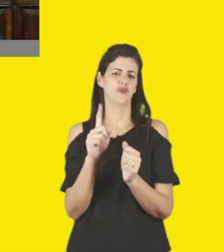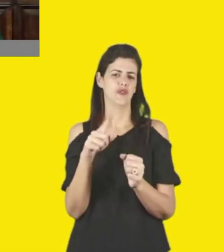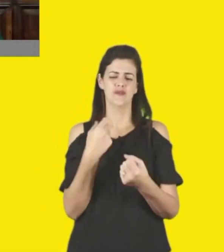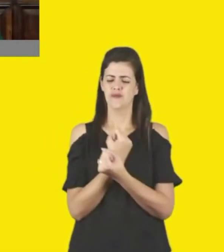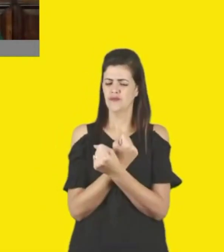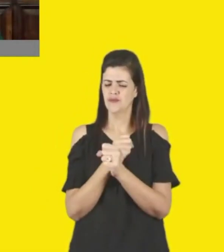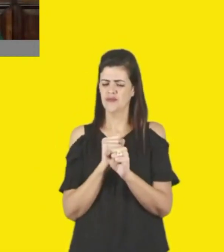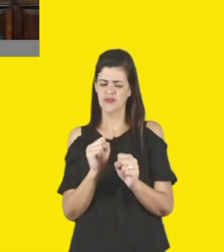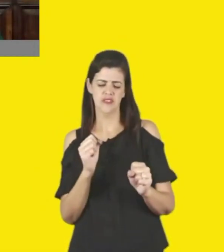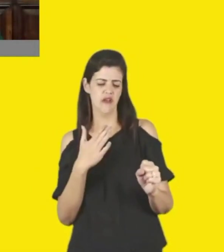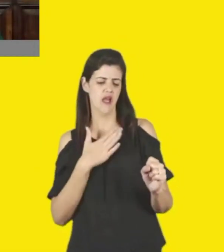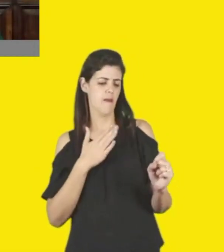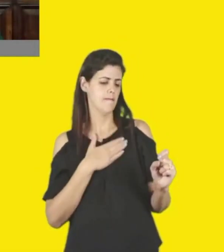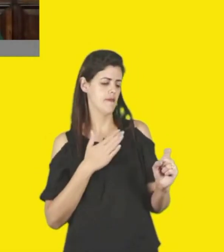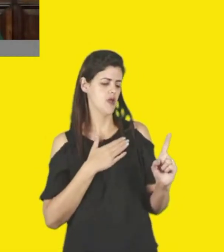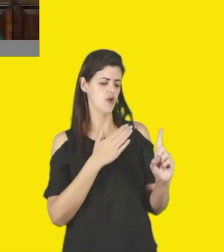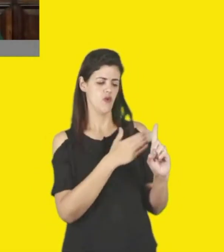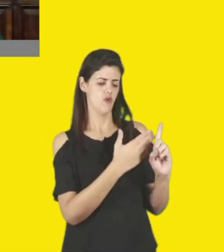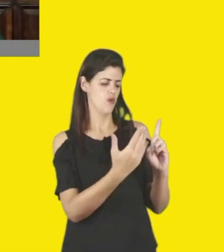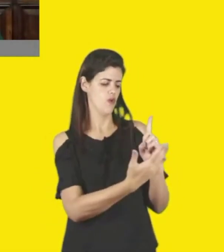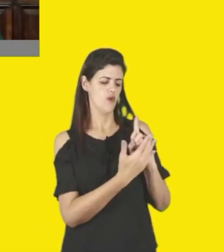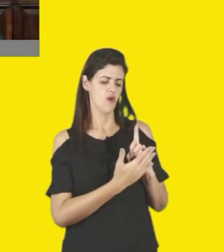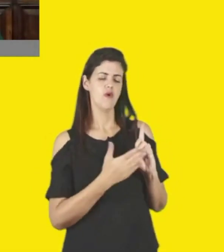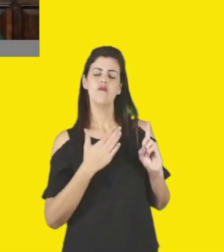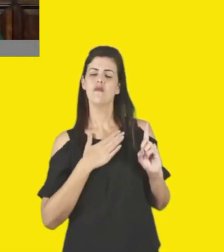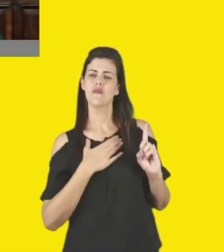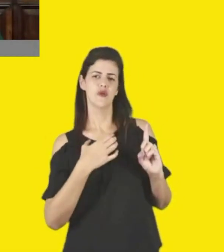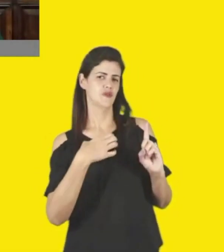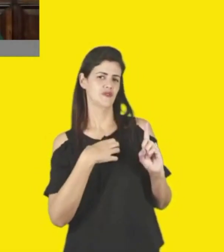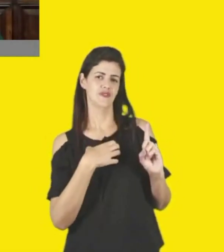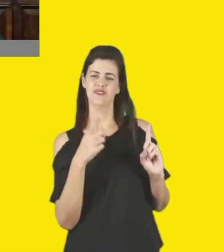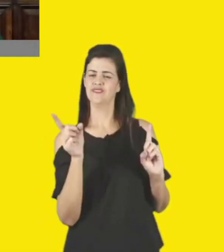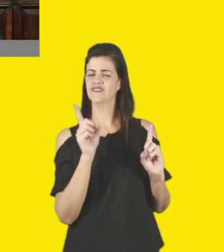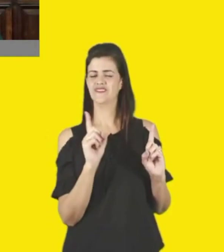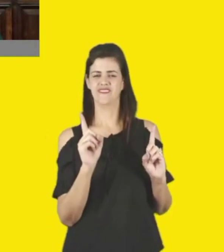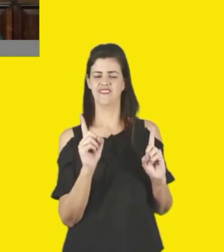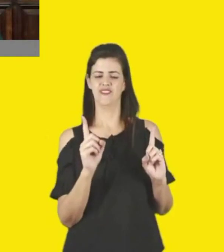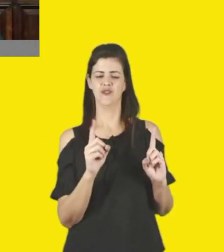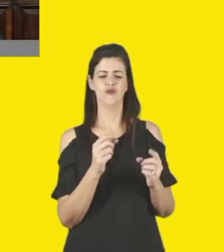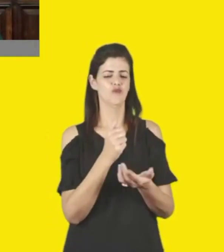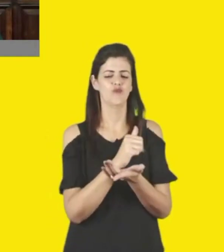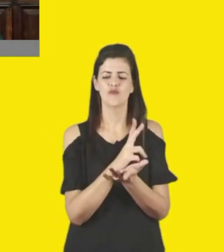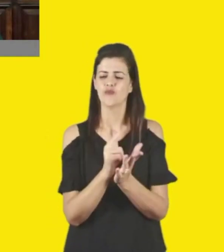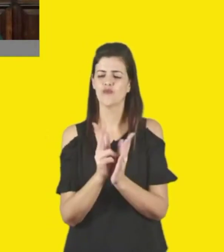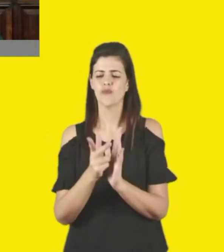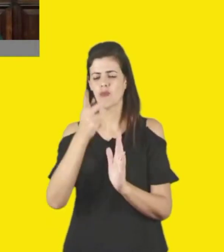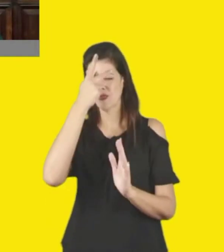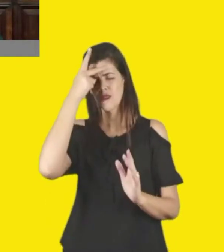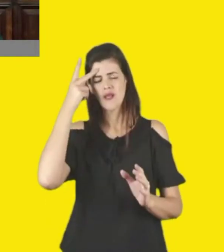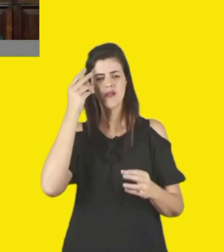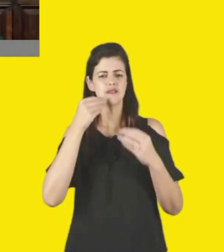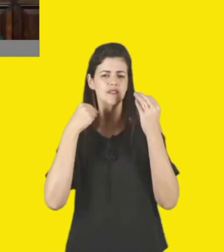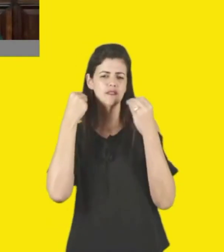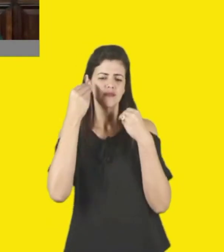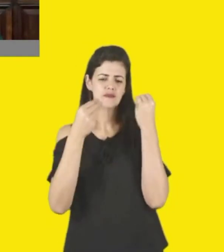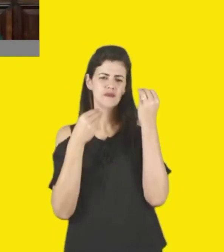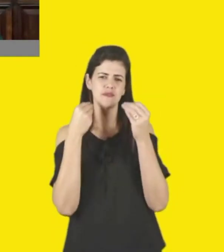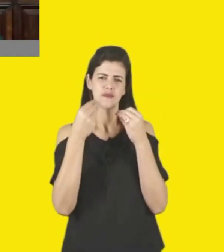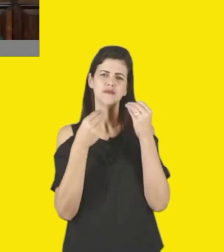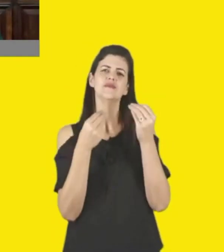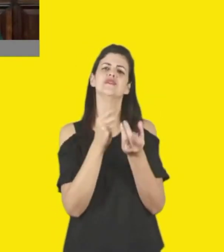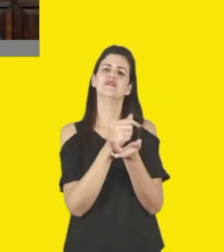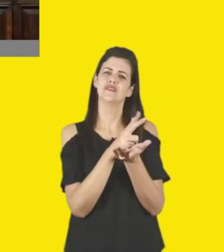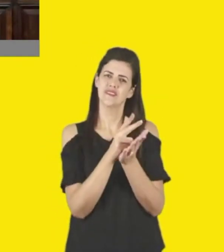nós, a gente está aqui hoje, entendendo que essa parceria de poder chegar, e fico muito feliz que os gestores